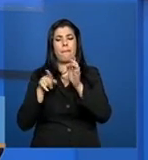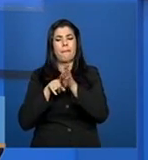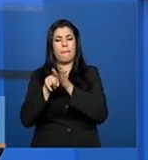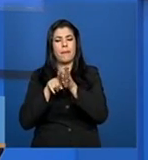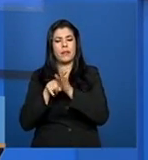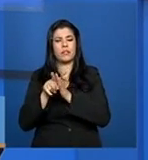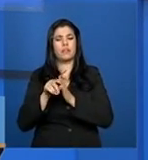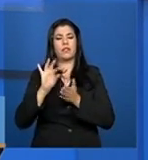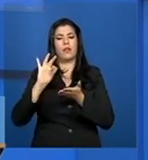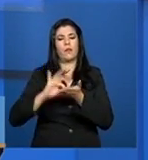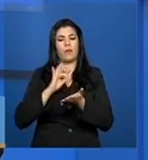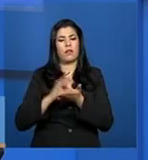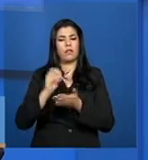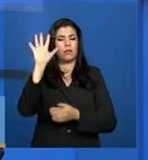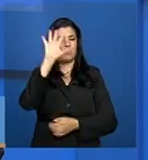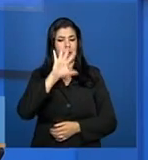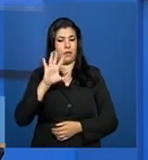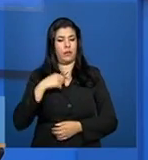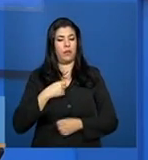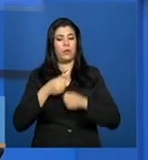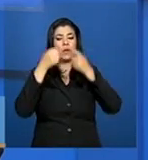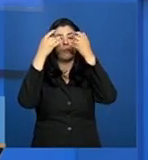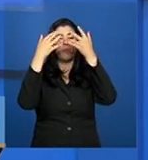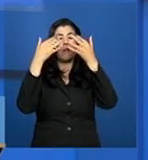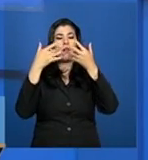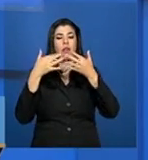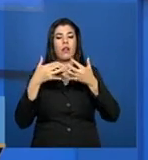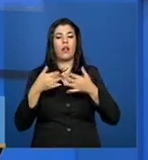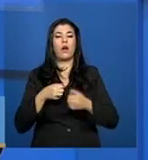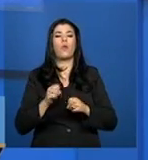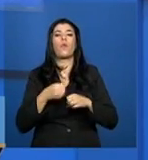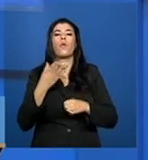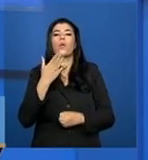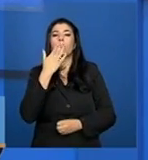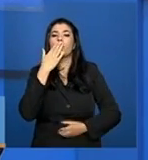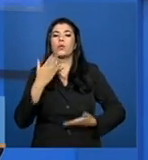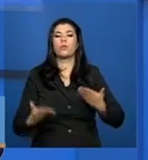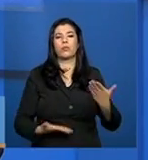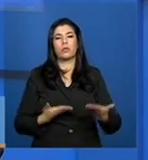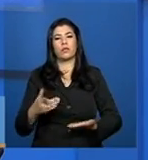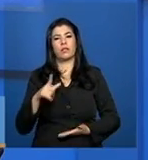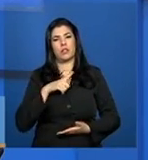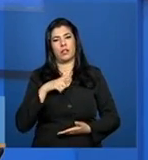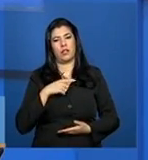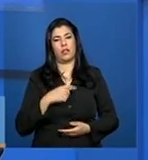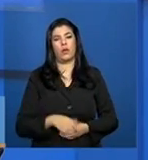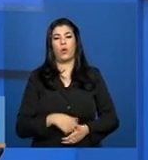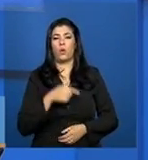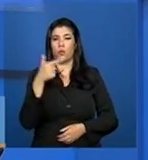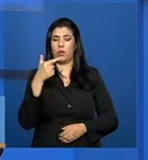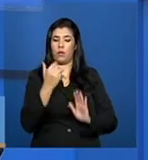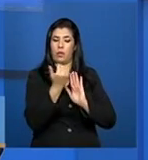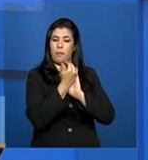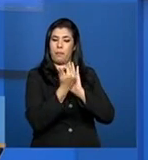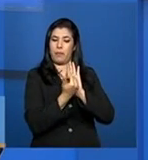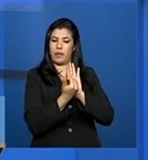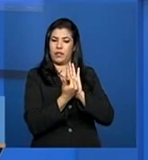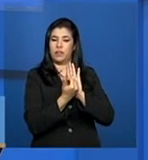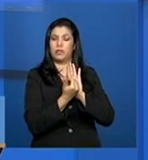Nacional e vai detalhar as ofertas dessas entidades. A Sessão 2 é dividida em